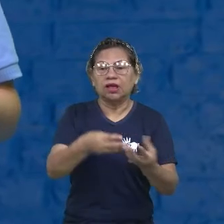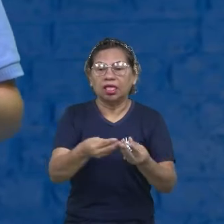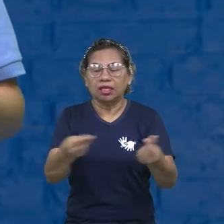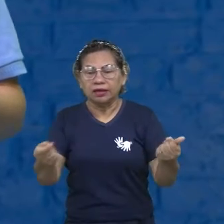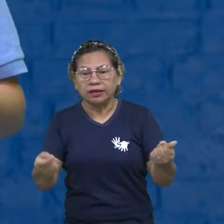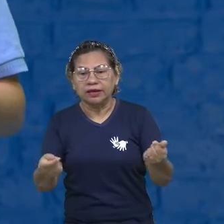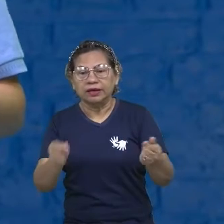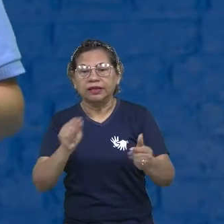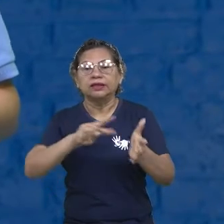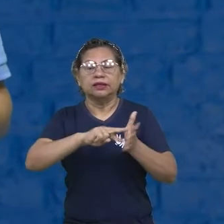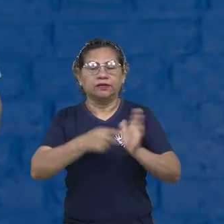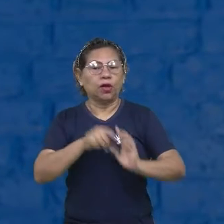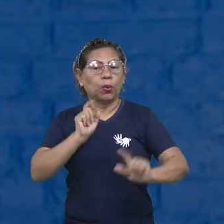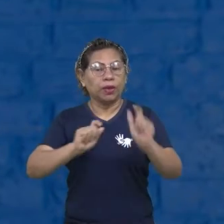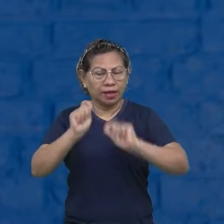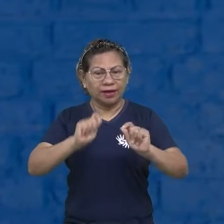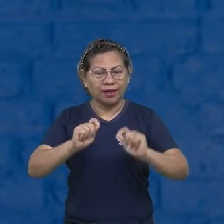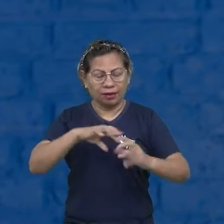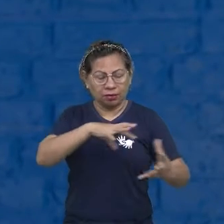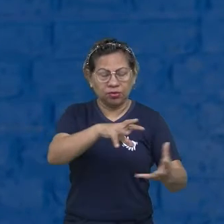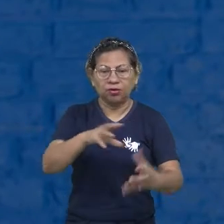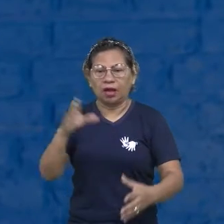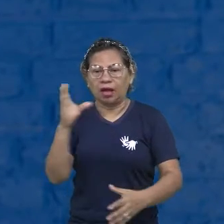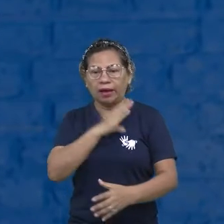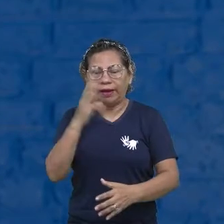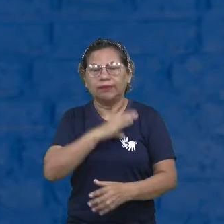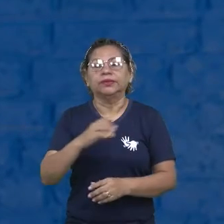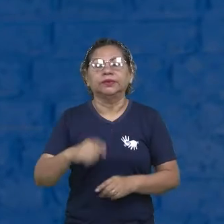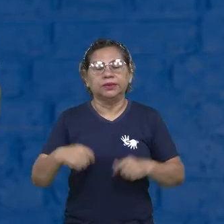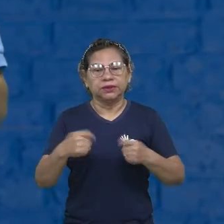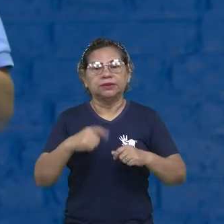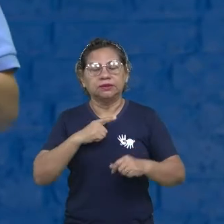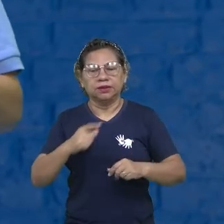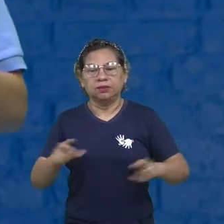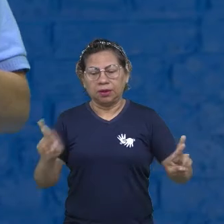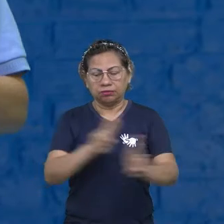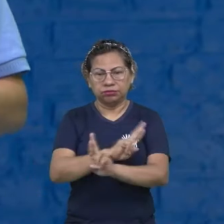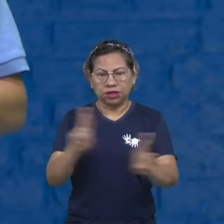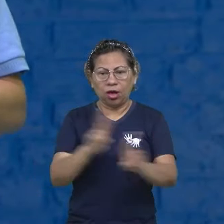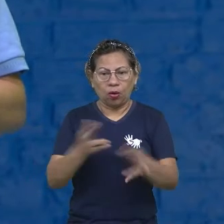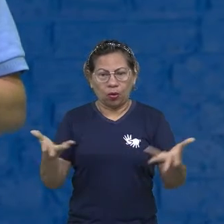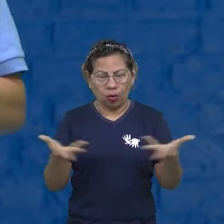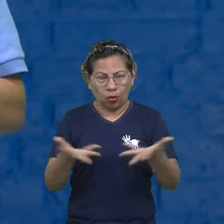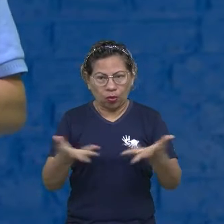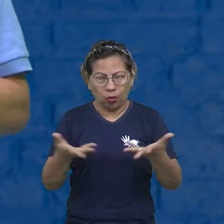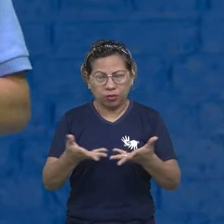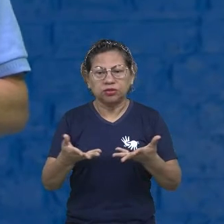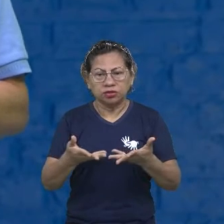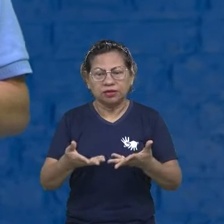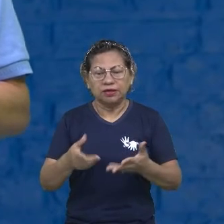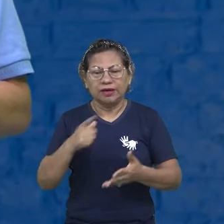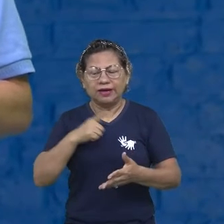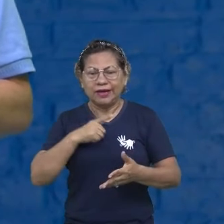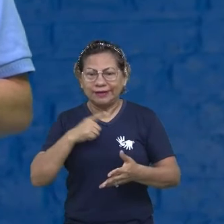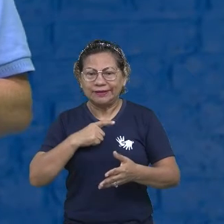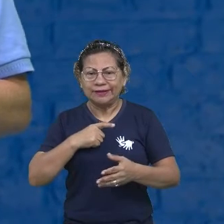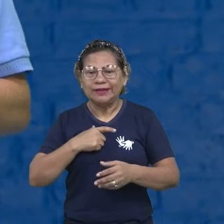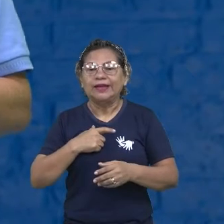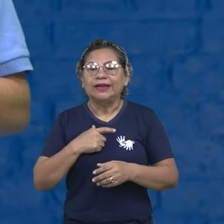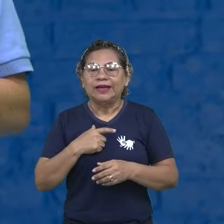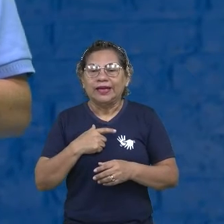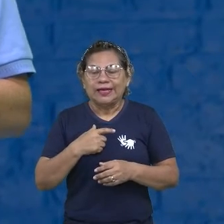rápido, principalmente a questão das relações. Hoje, encontrar uma relação sólida é muito difícil.